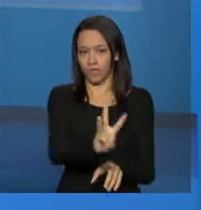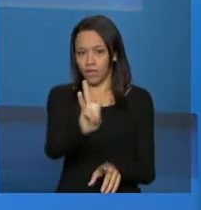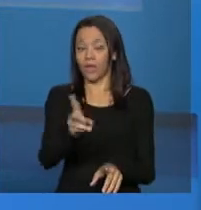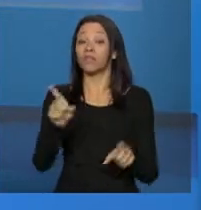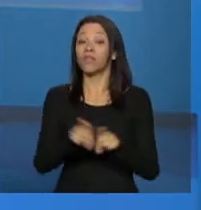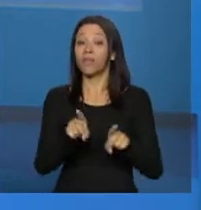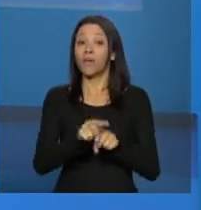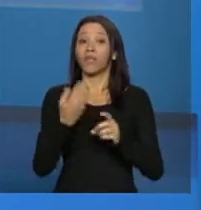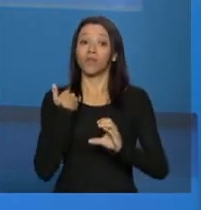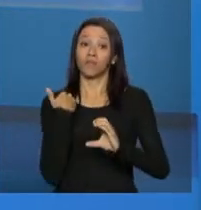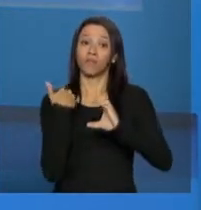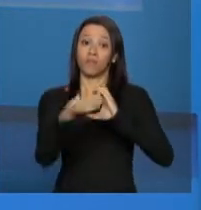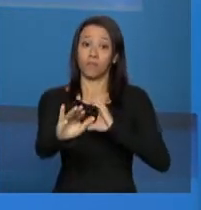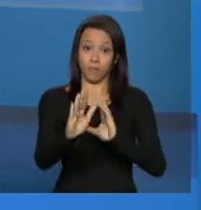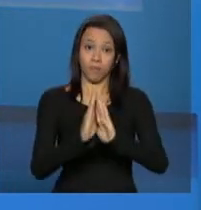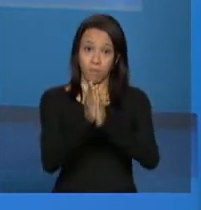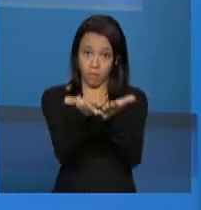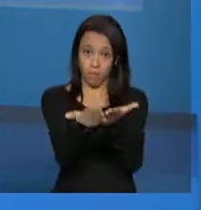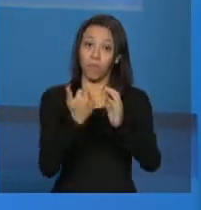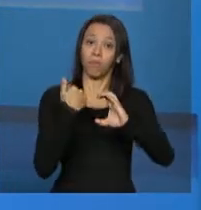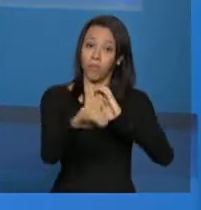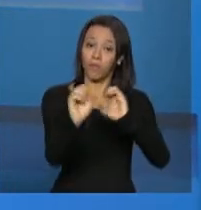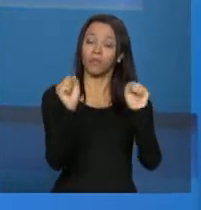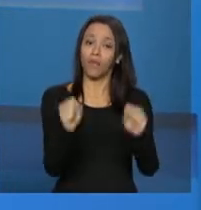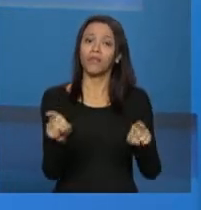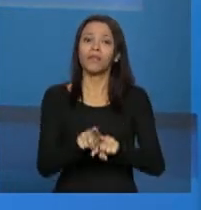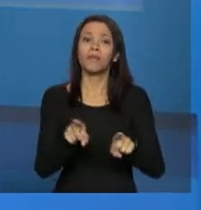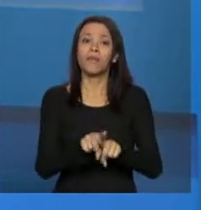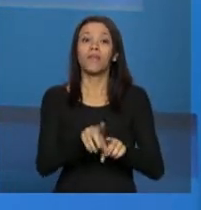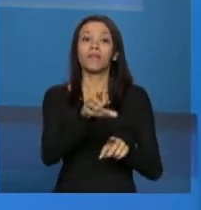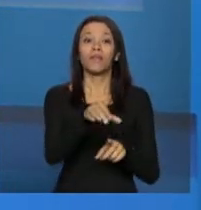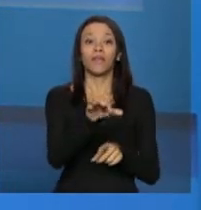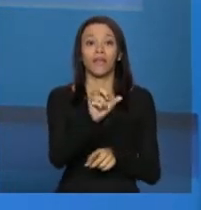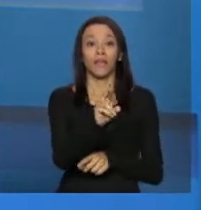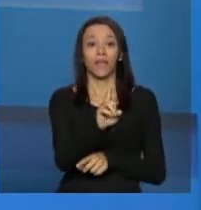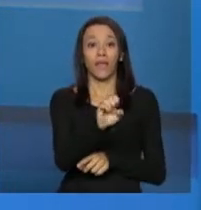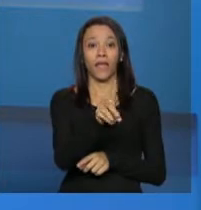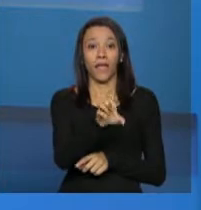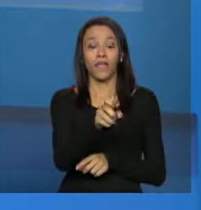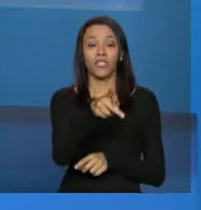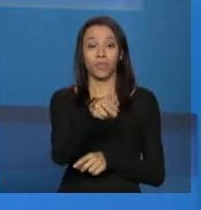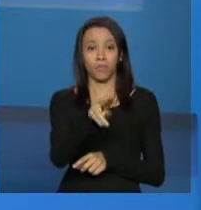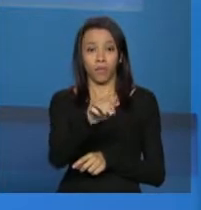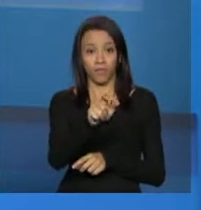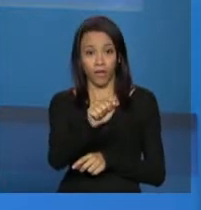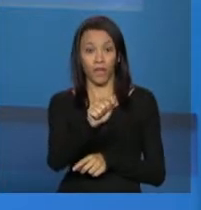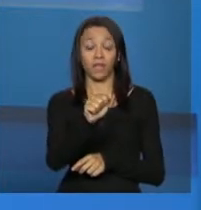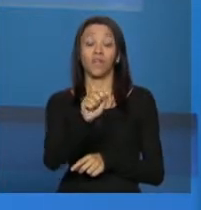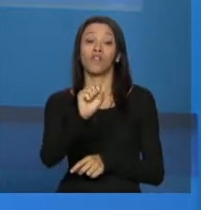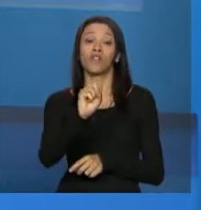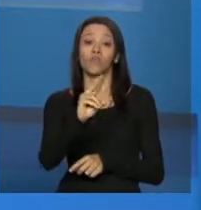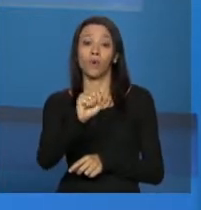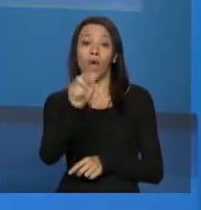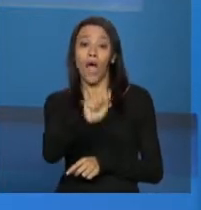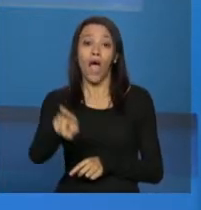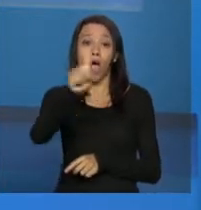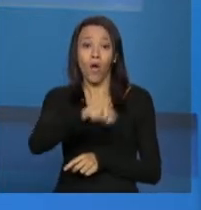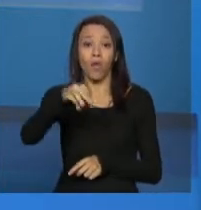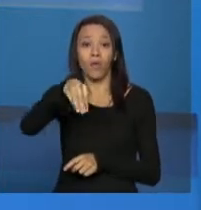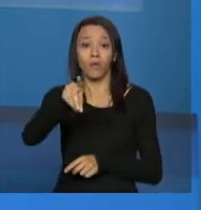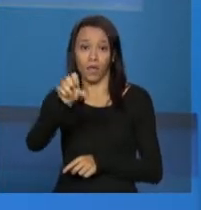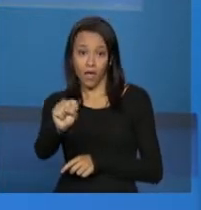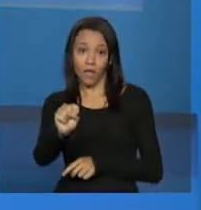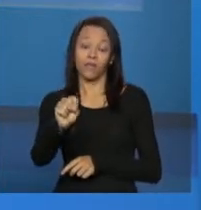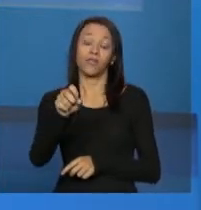Tem um canal muito direto, que é o e-mail do nosso departamento, que é redeprivadasuas.gov.br. Então, tanto os